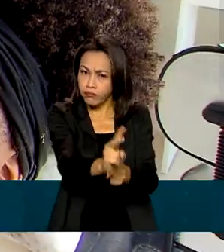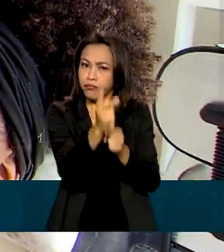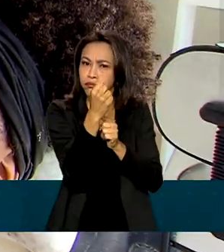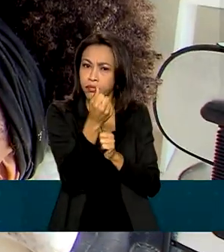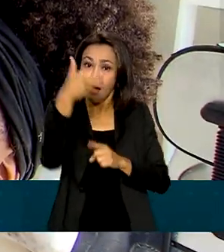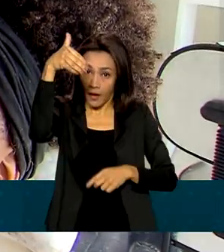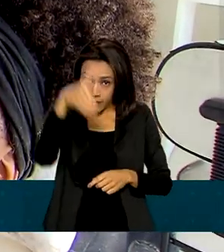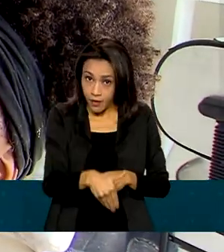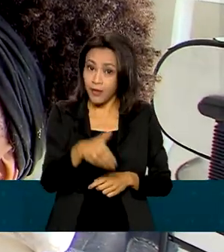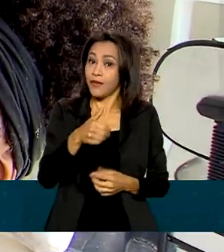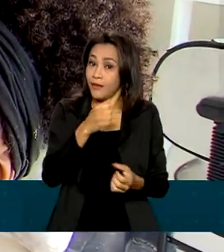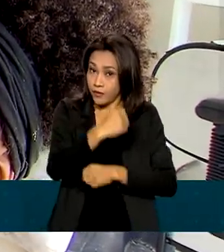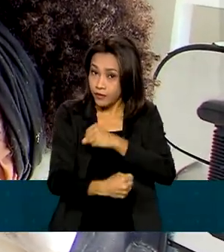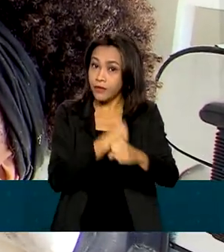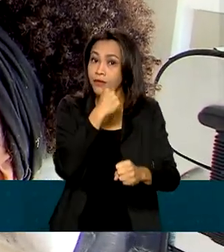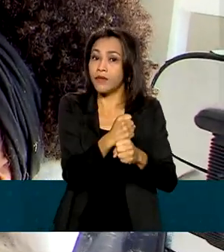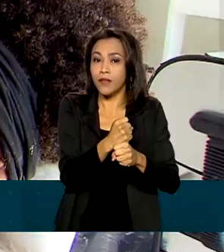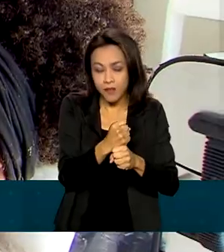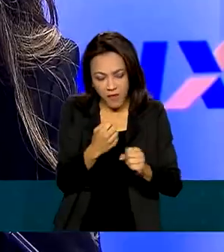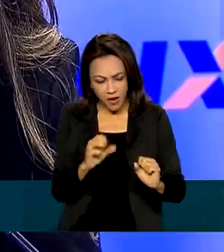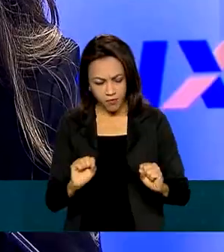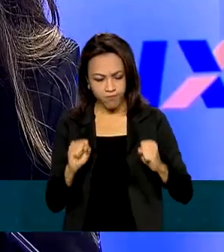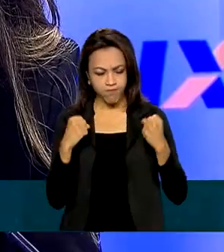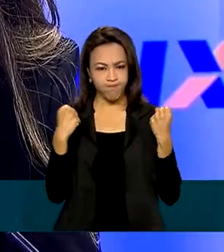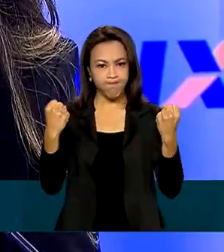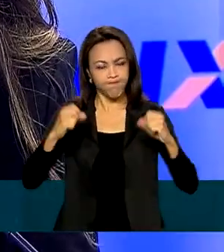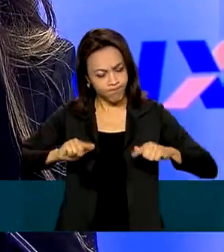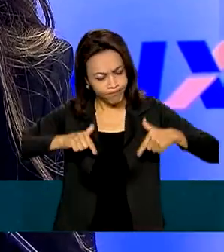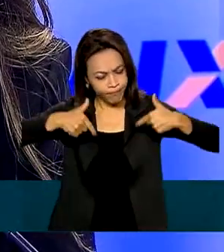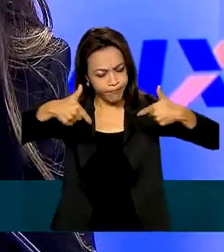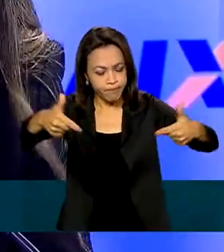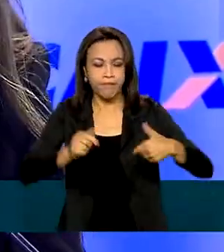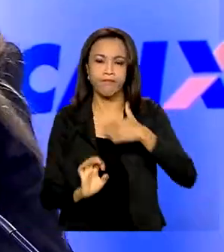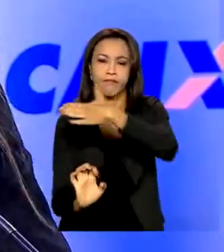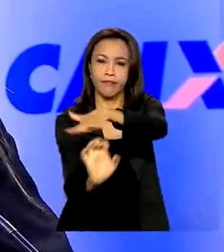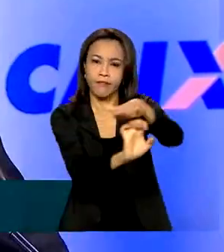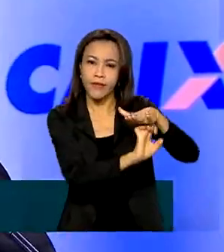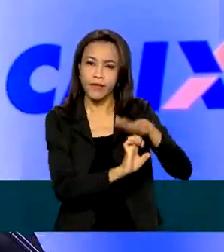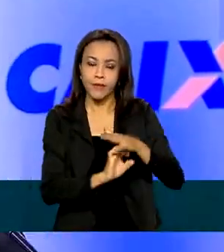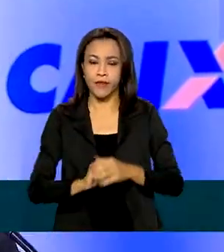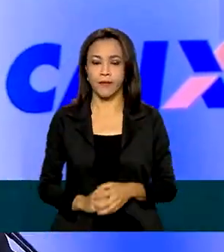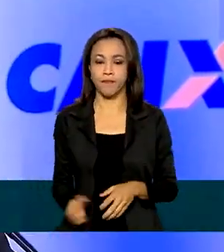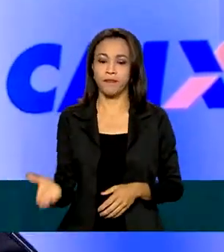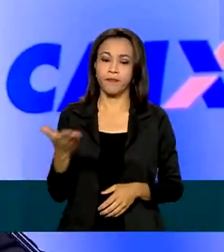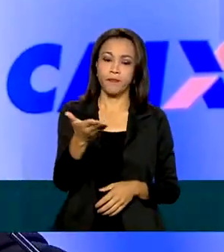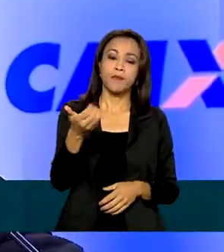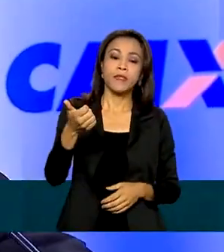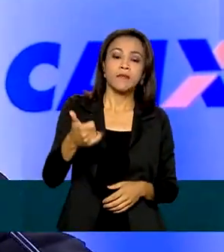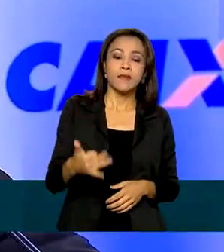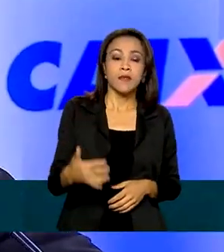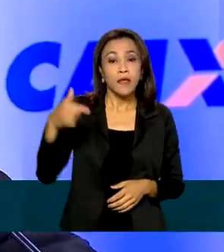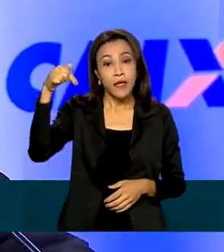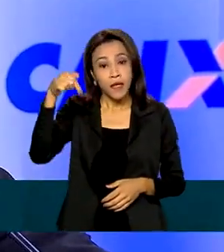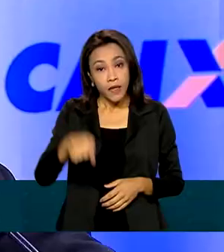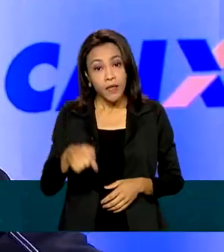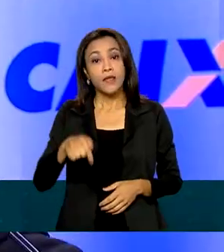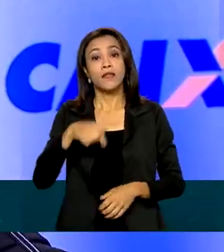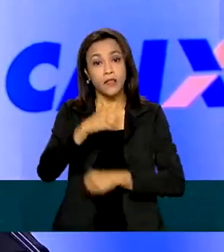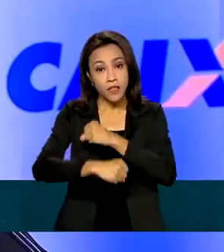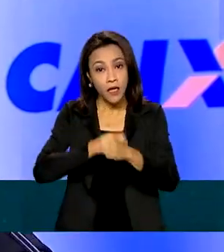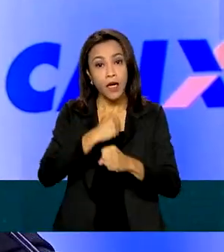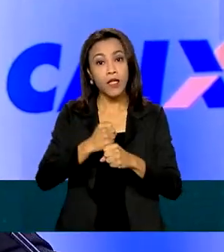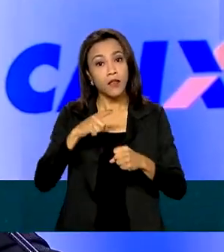este ano, para fortalecer as empresas. Esse ano também a gente inovou na nossa atuação,